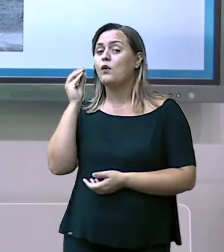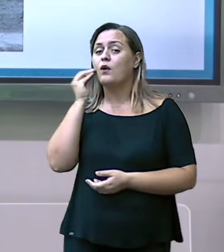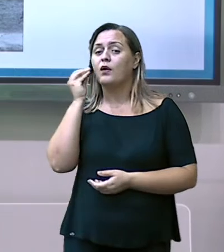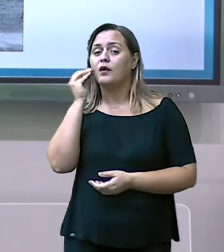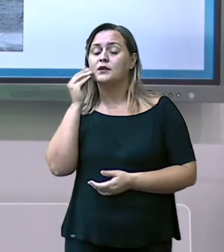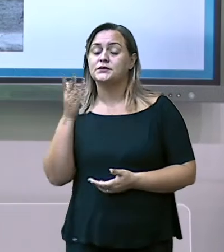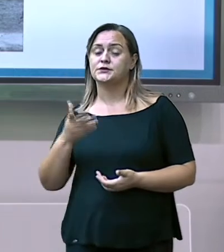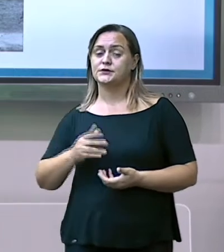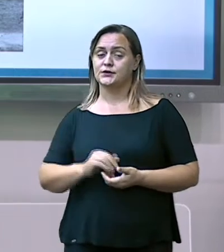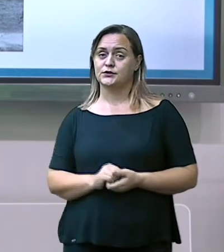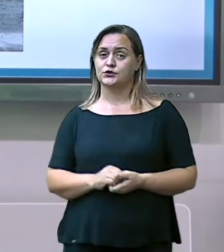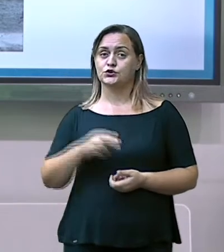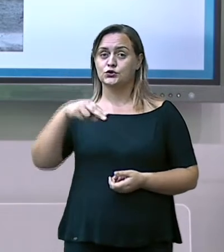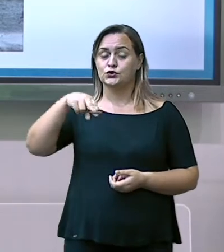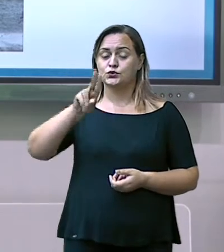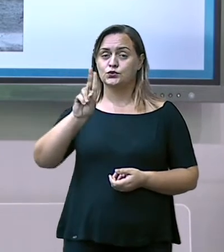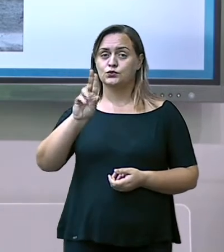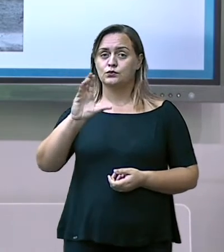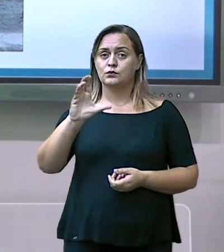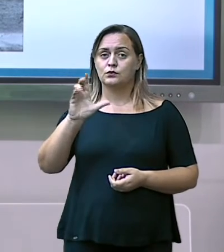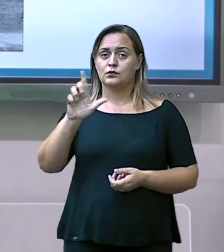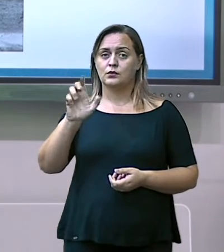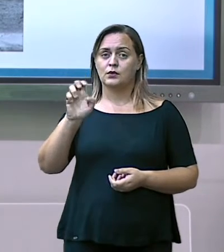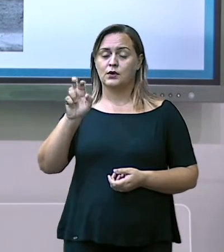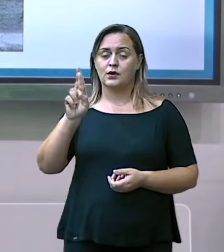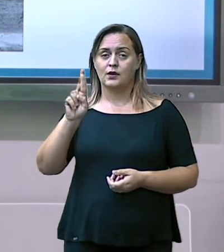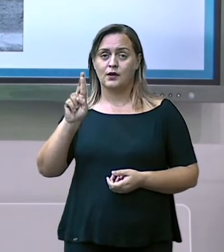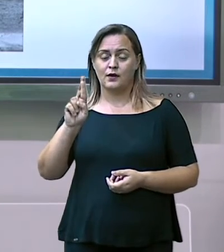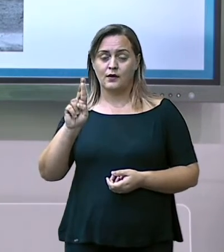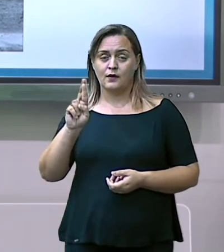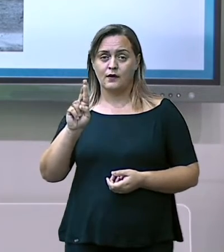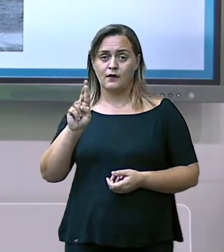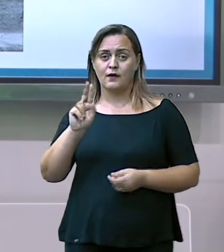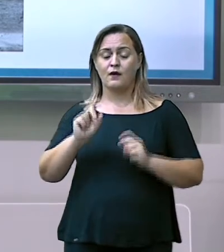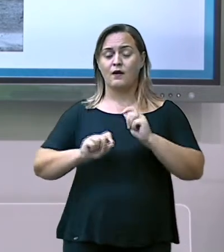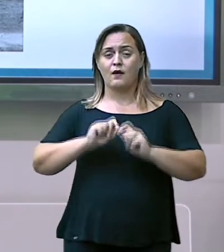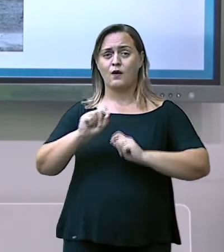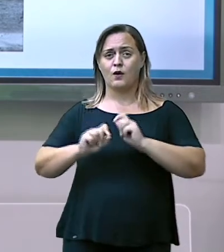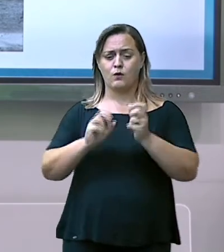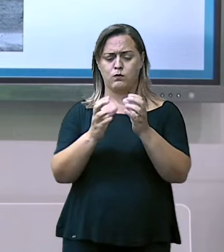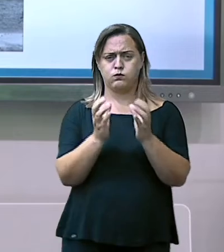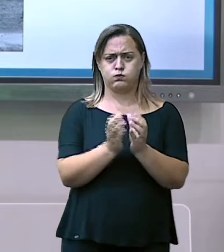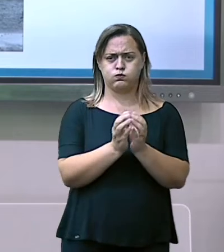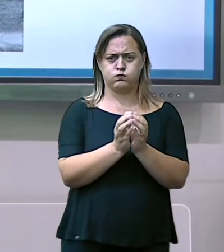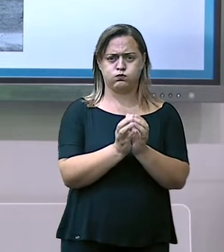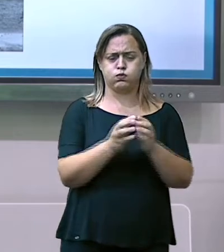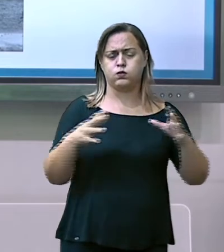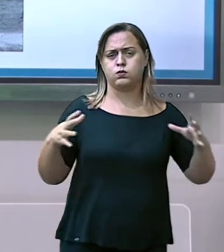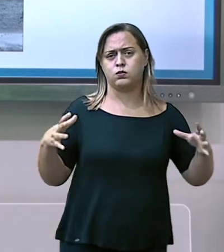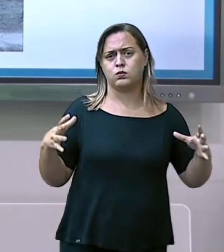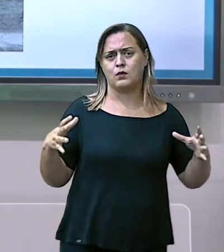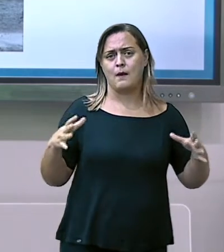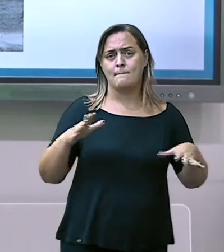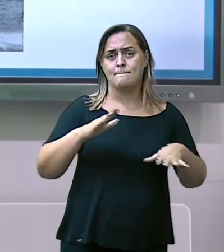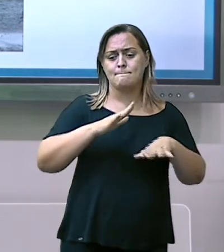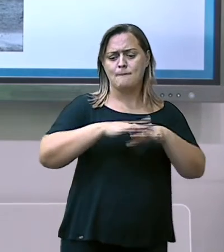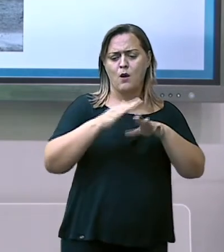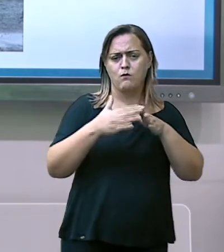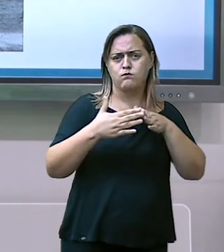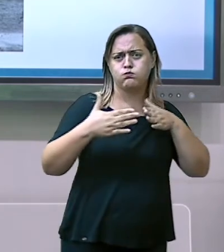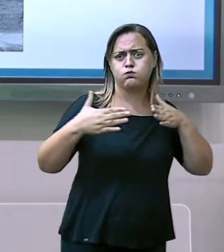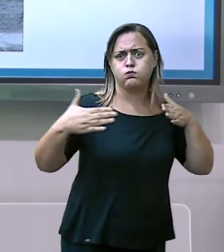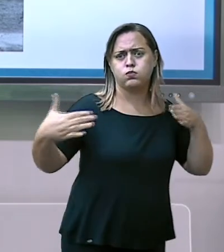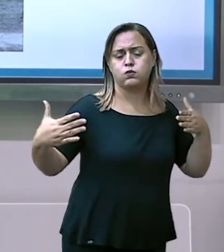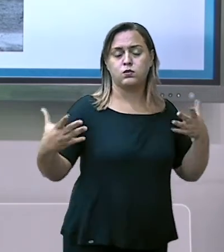foi usada foi muito maior que a bomba que foi usada na Segunda Guerra Mundial